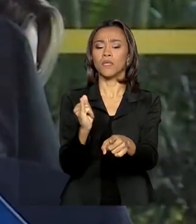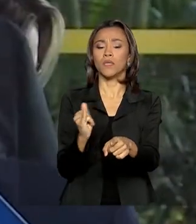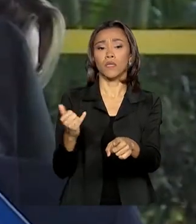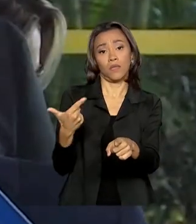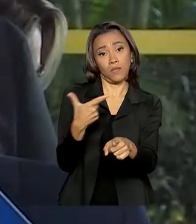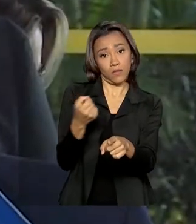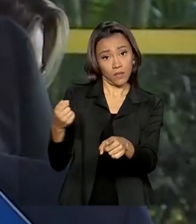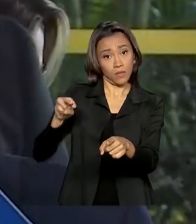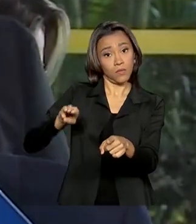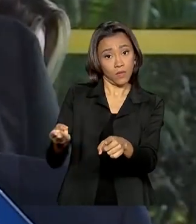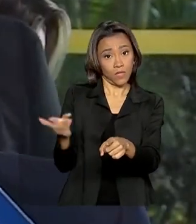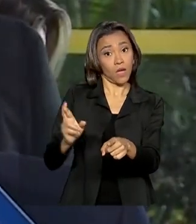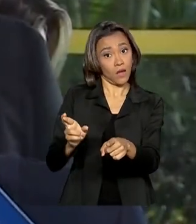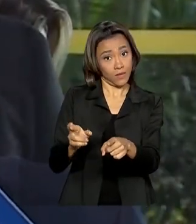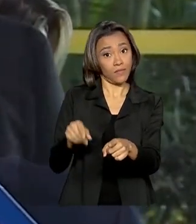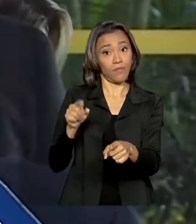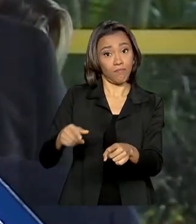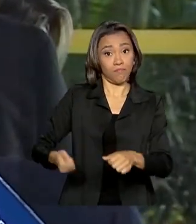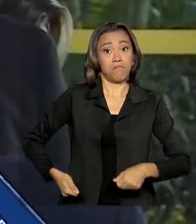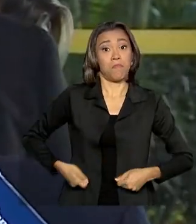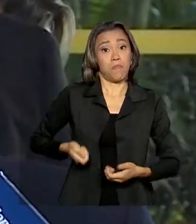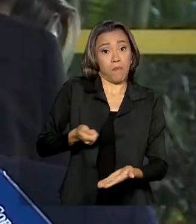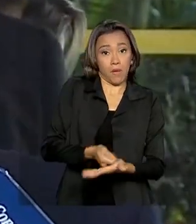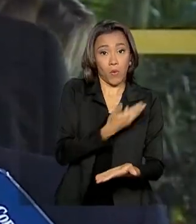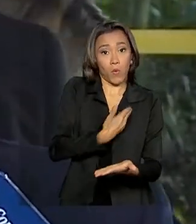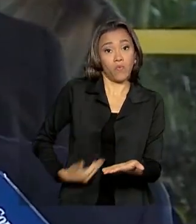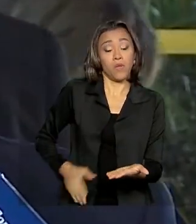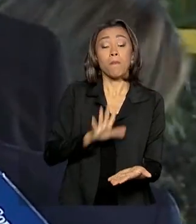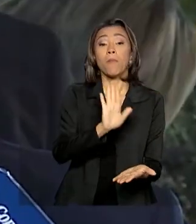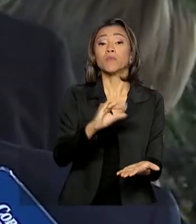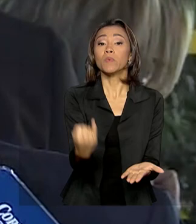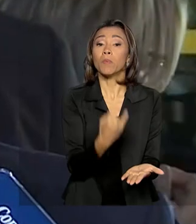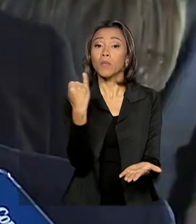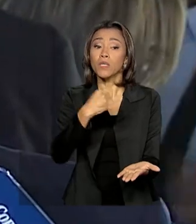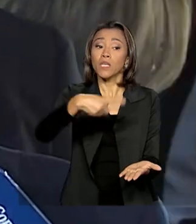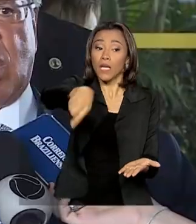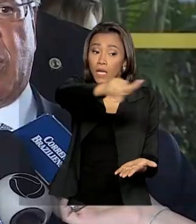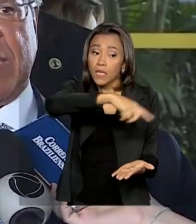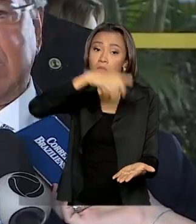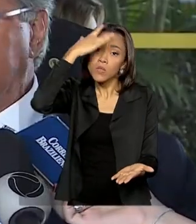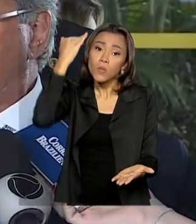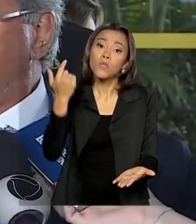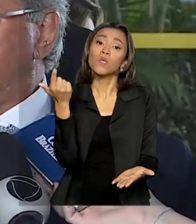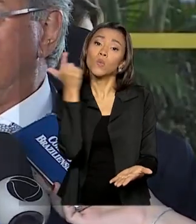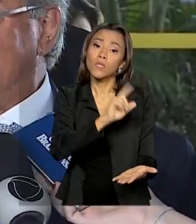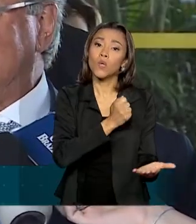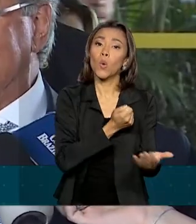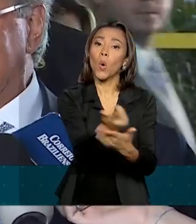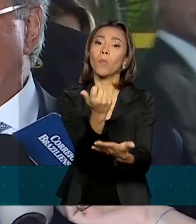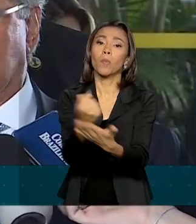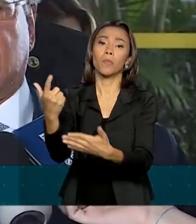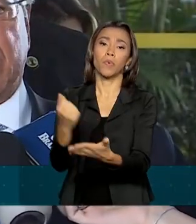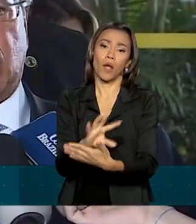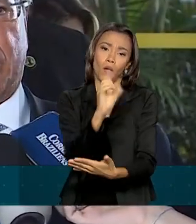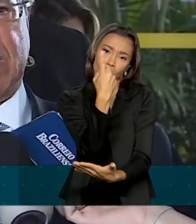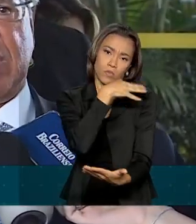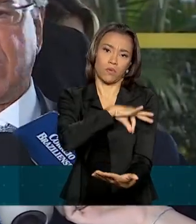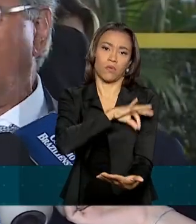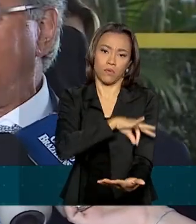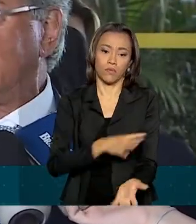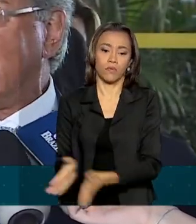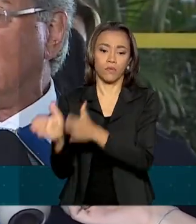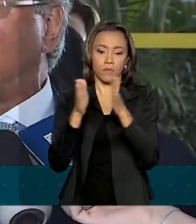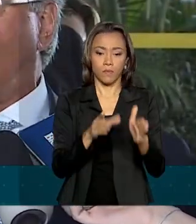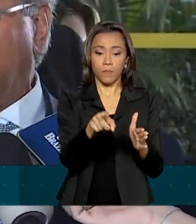Mas, para ele, o importante é manter o poder de compra do salário mínimo. O presidente mantendo esse espírito, o